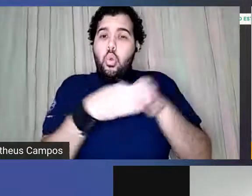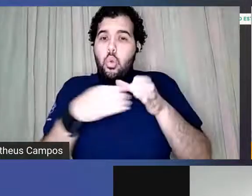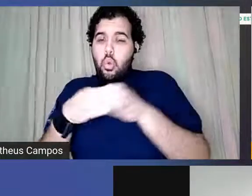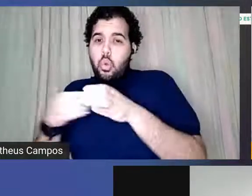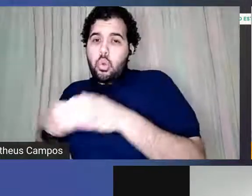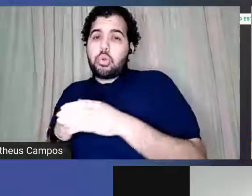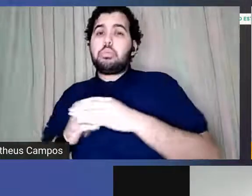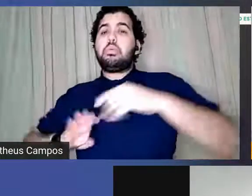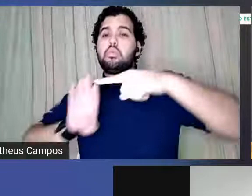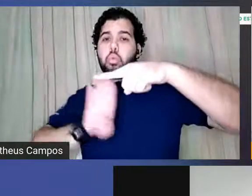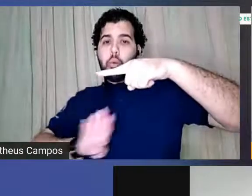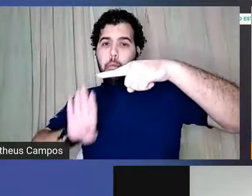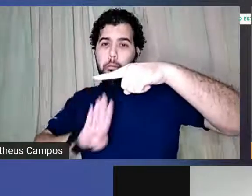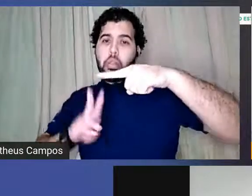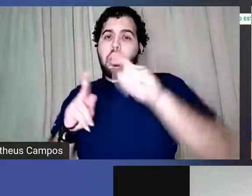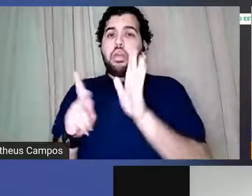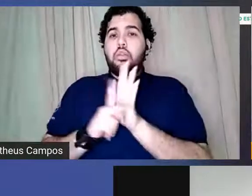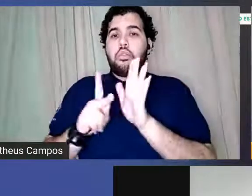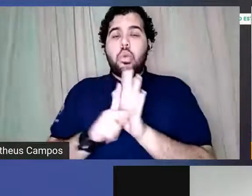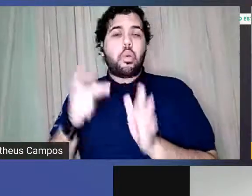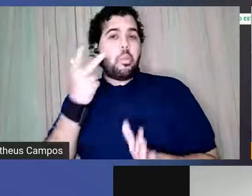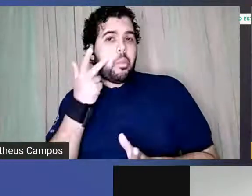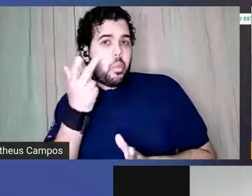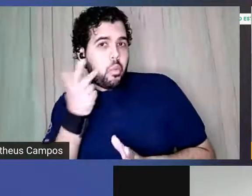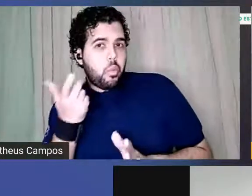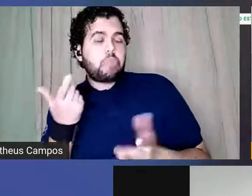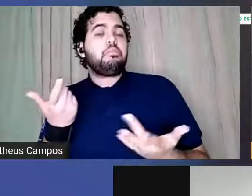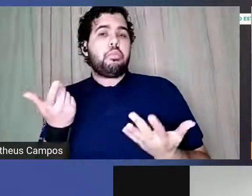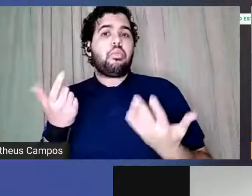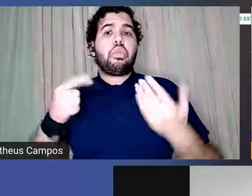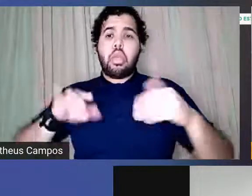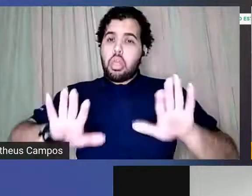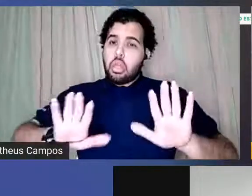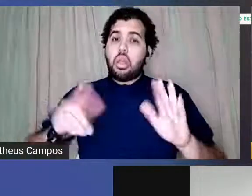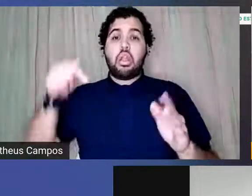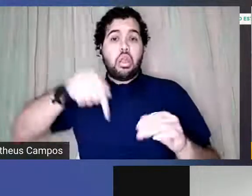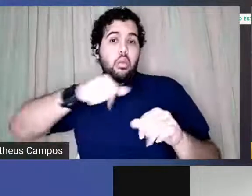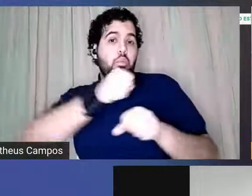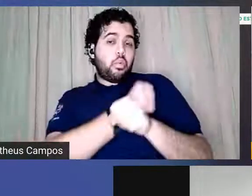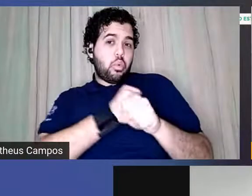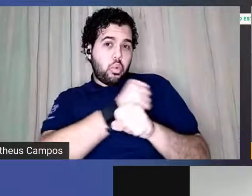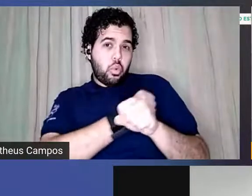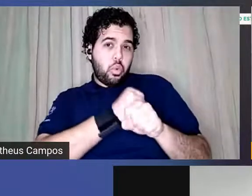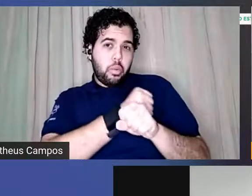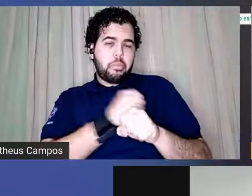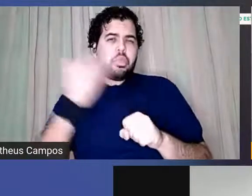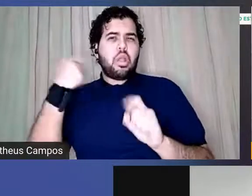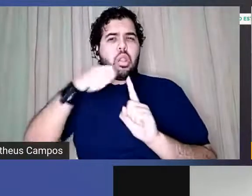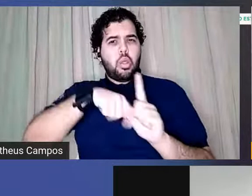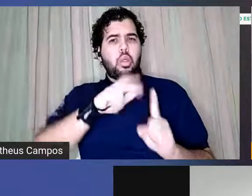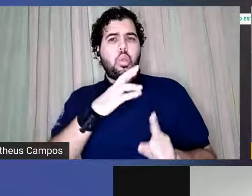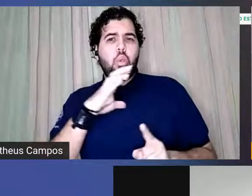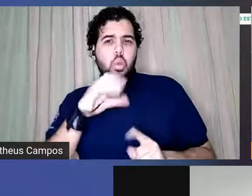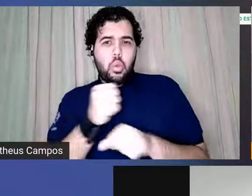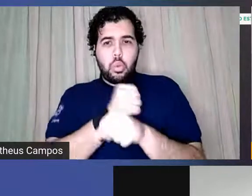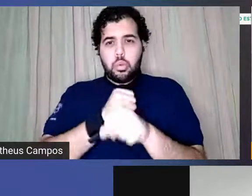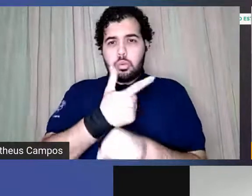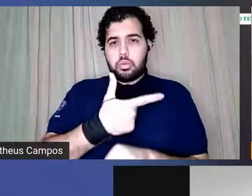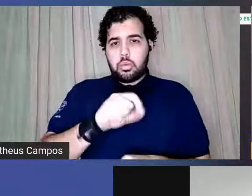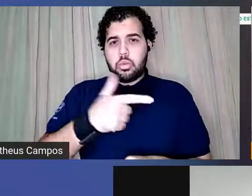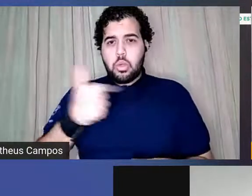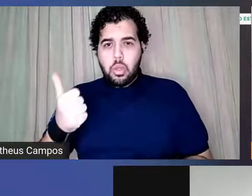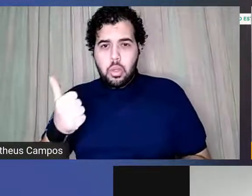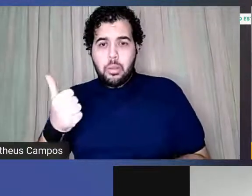Fortaleza. Além disso, esse ano, em março de 2021, eu